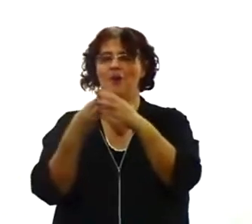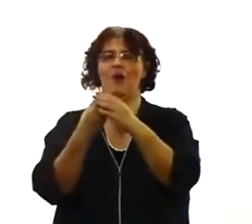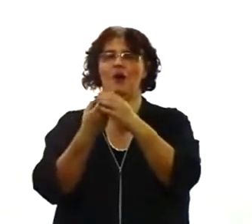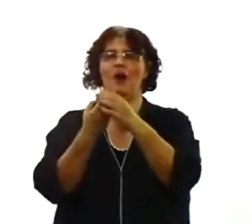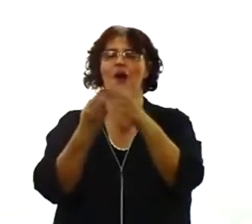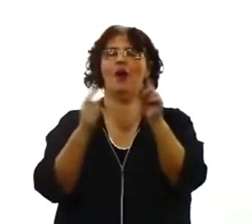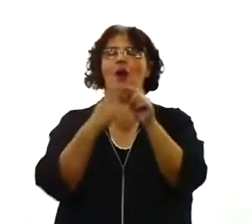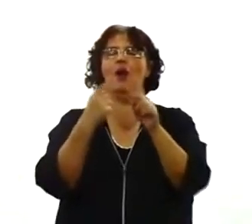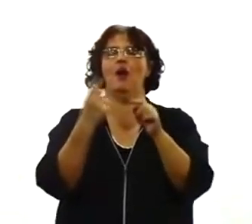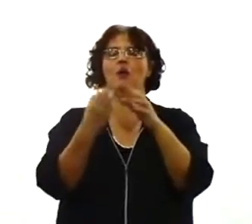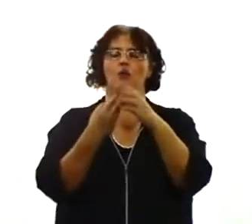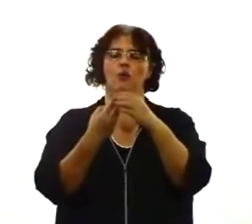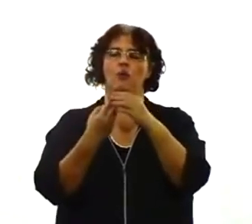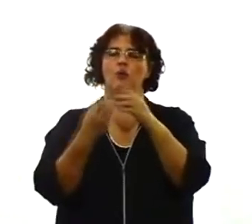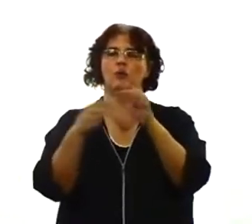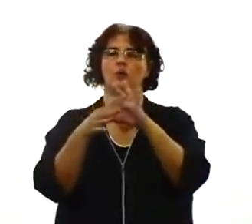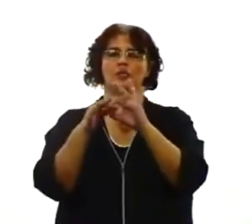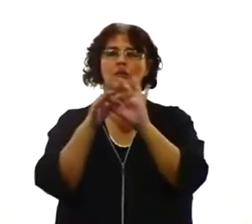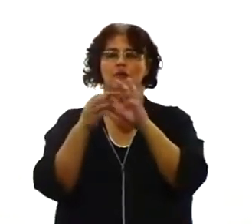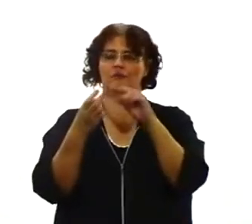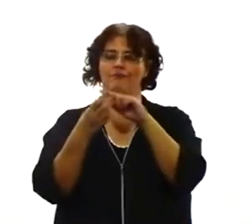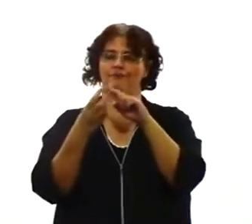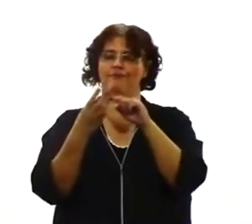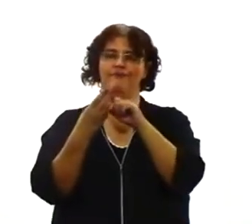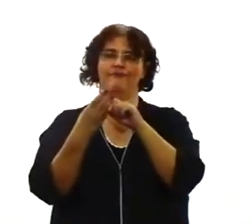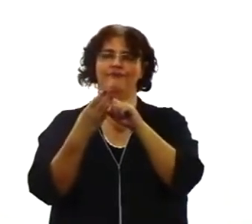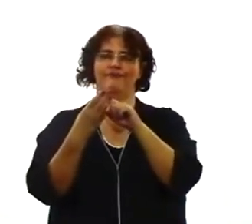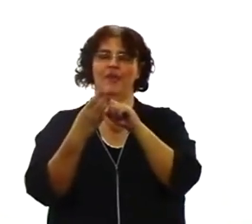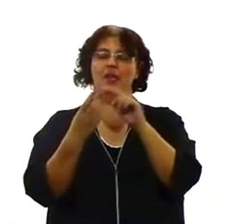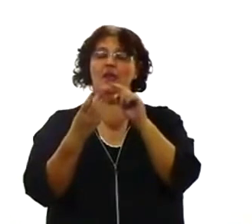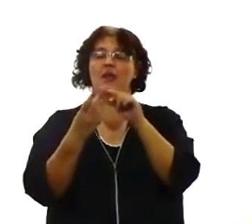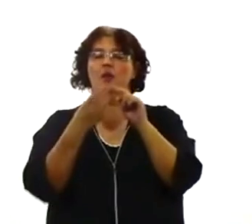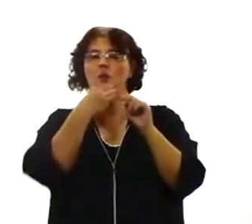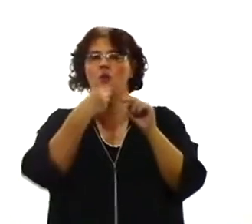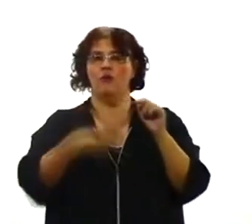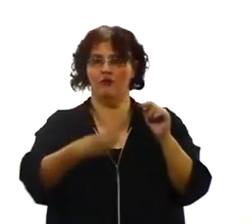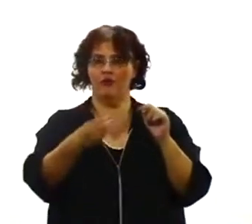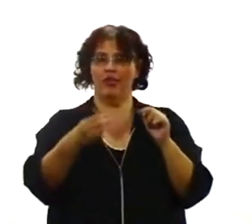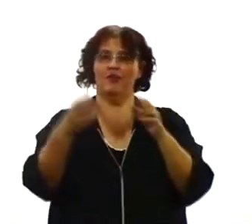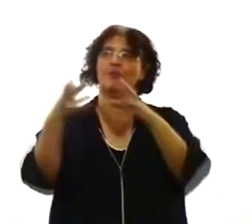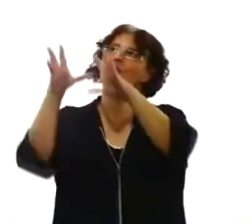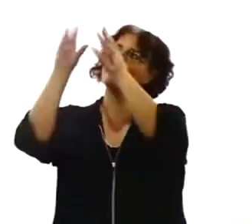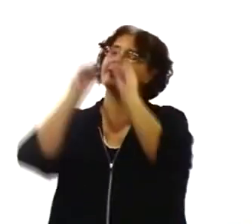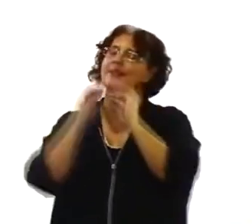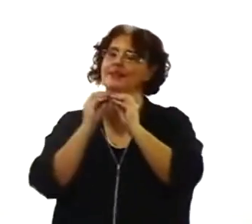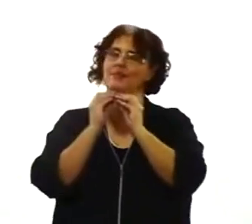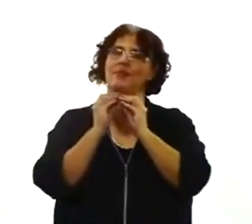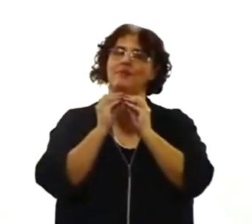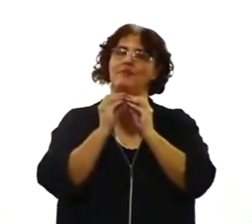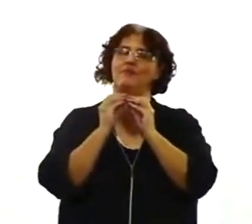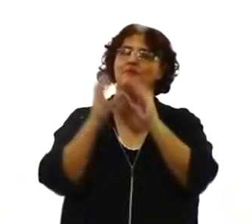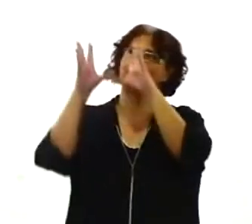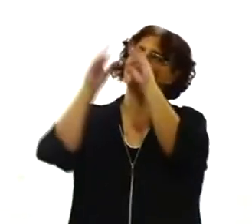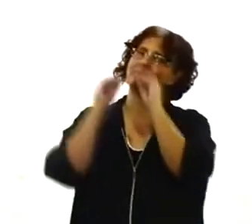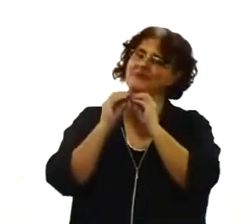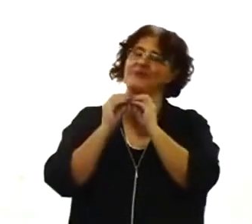uma tarefa que voluntariamente a aceitou. Não é que foi assim, Deus disse, filho, você precisa descer. disse, pai, eu não